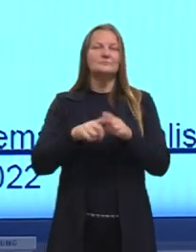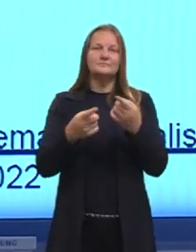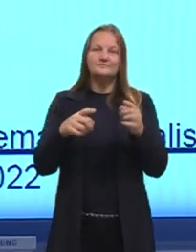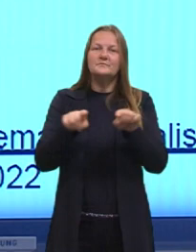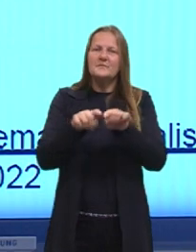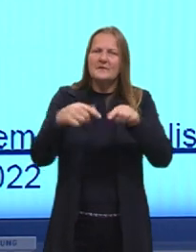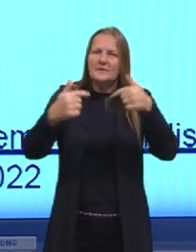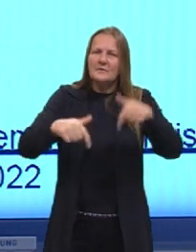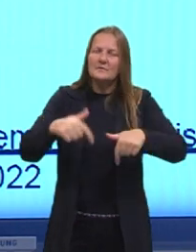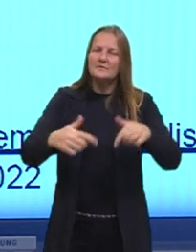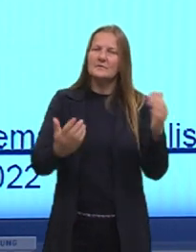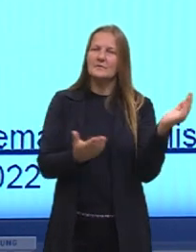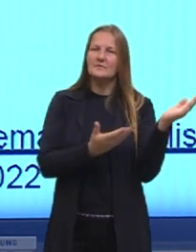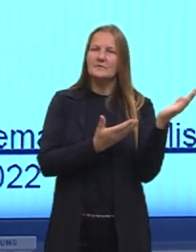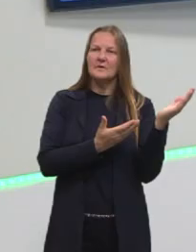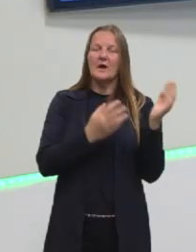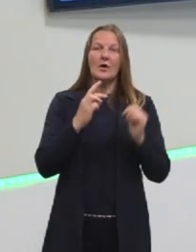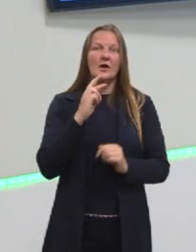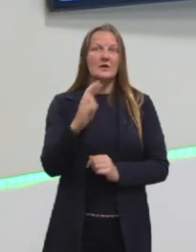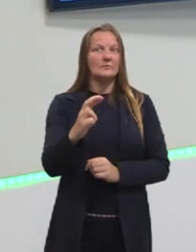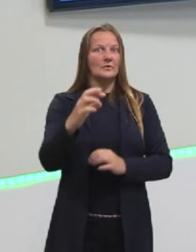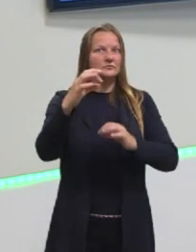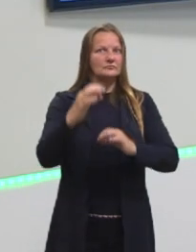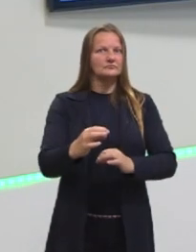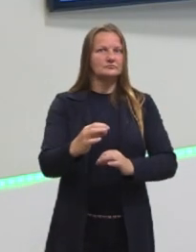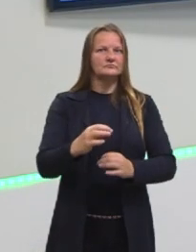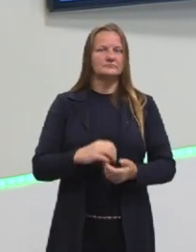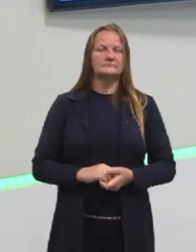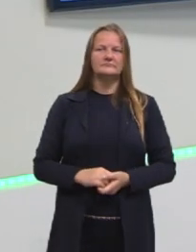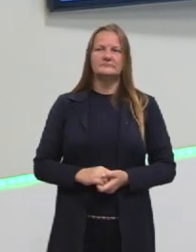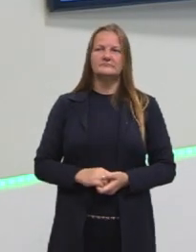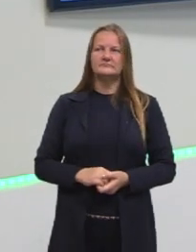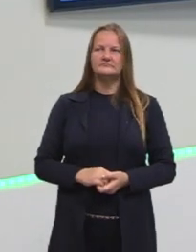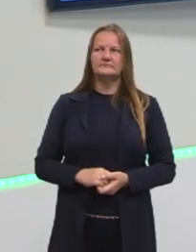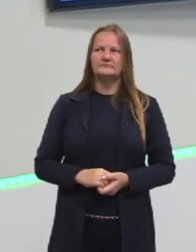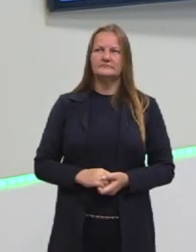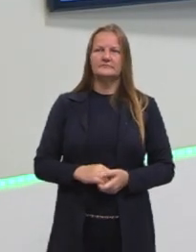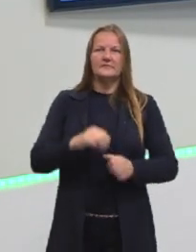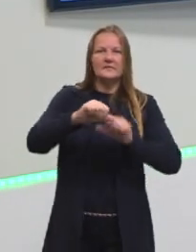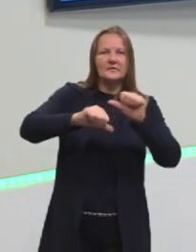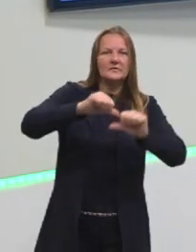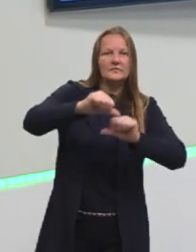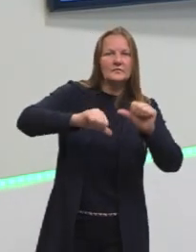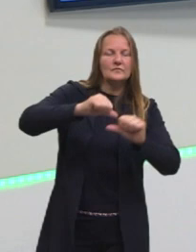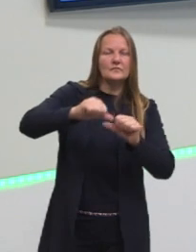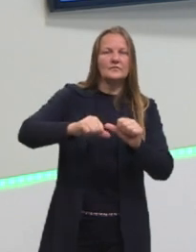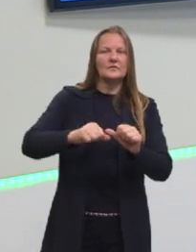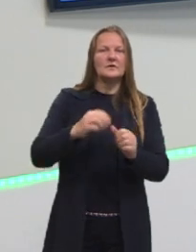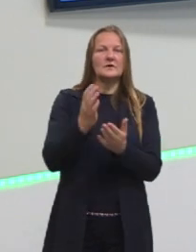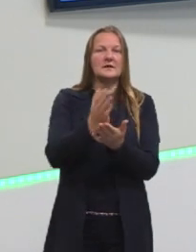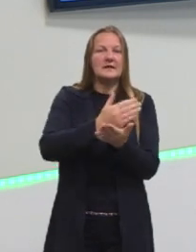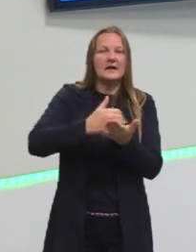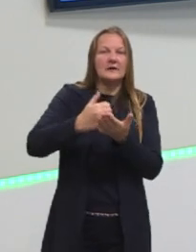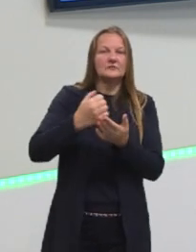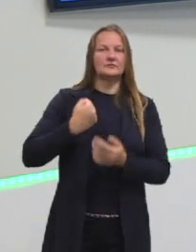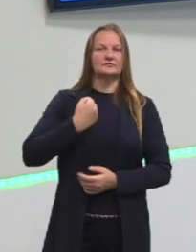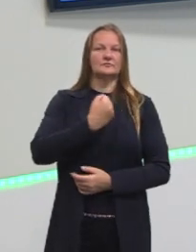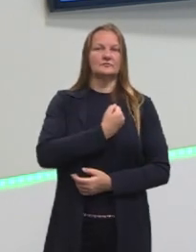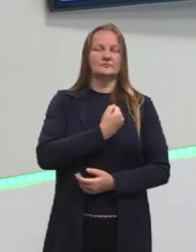trabalhar com resultados também. Transformar esses resultados em dados numéricos.